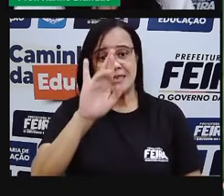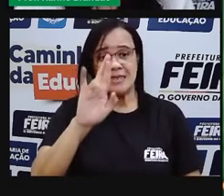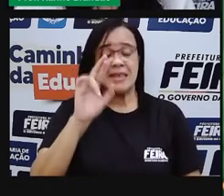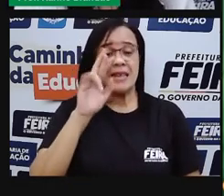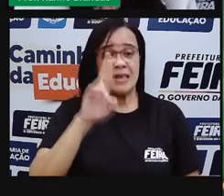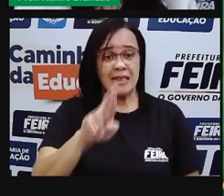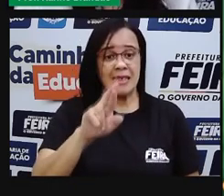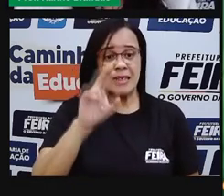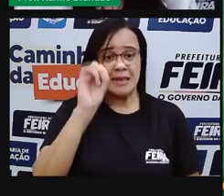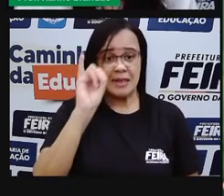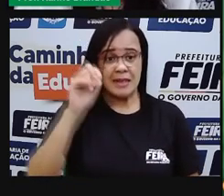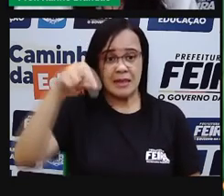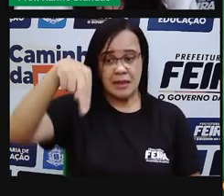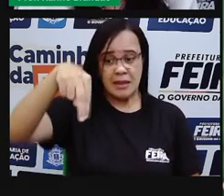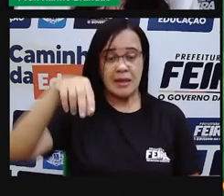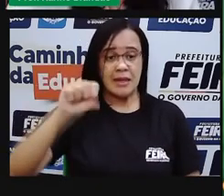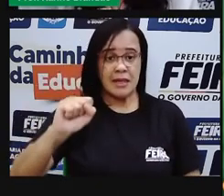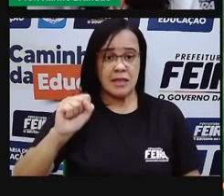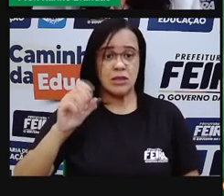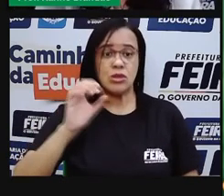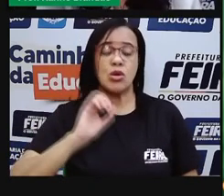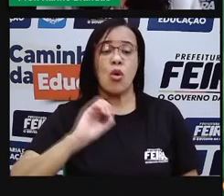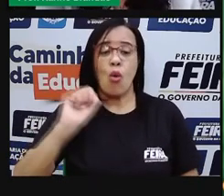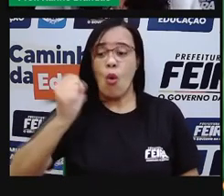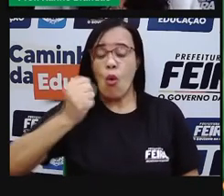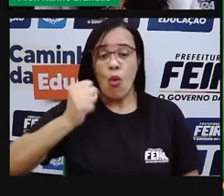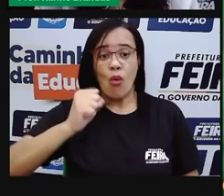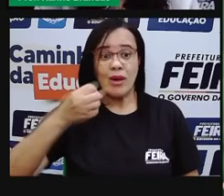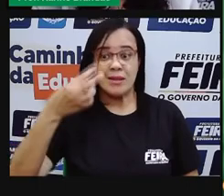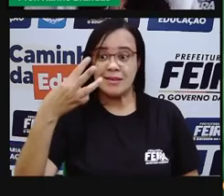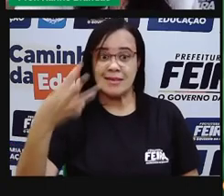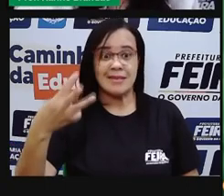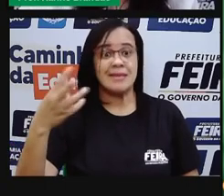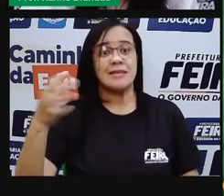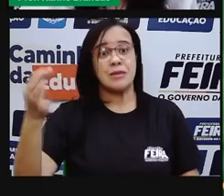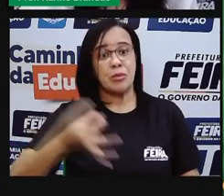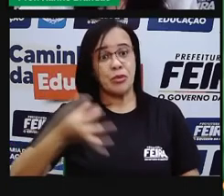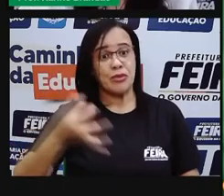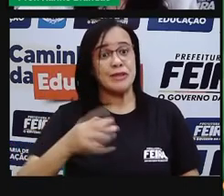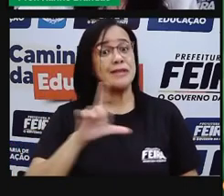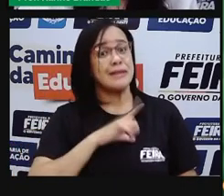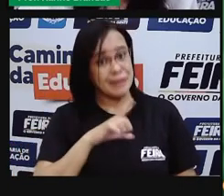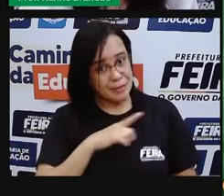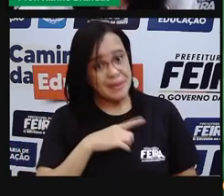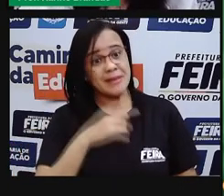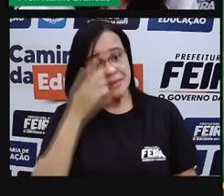de água. Já o nosso encéfalo, né, tá na nossa cabeça, o nosso cérebro,